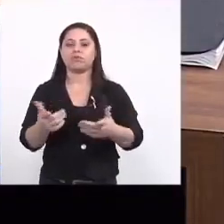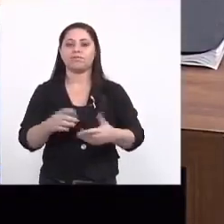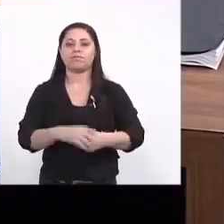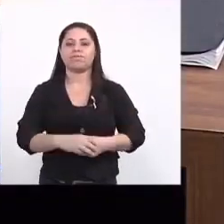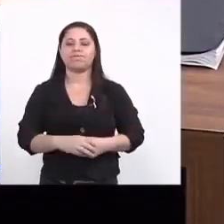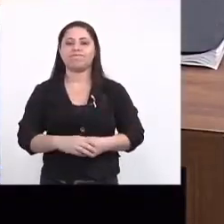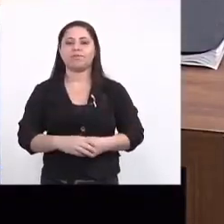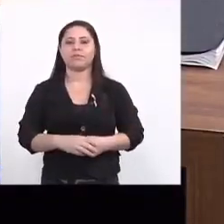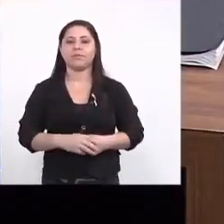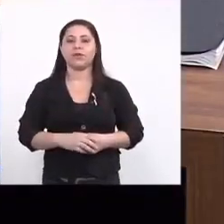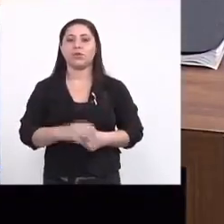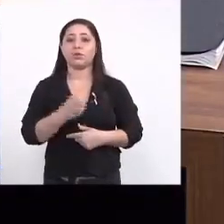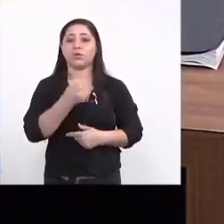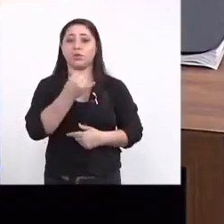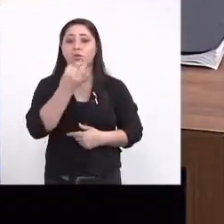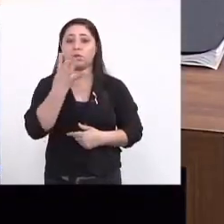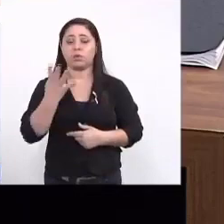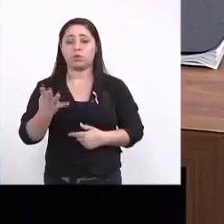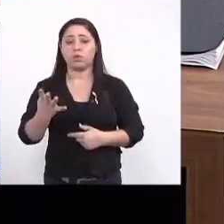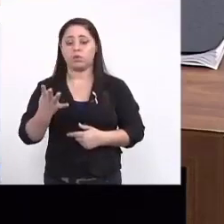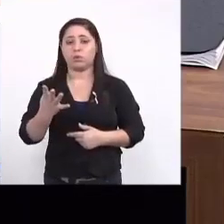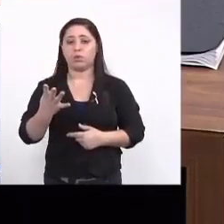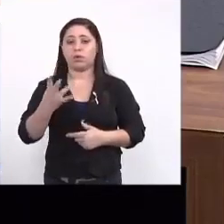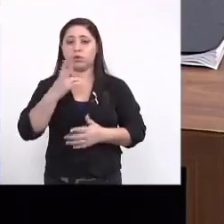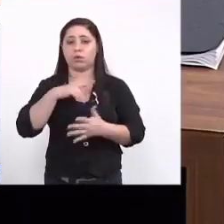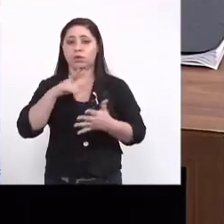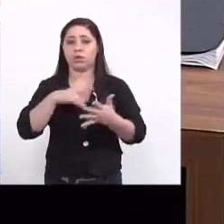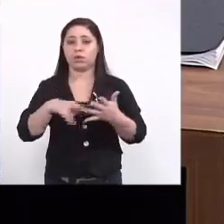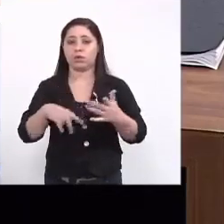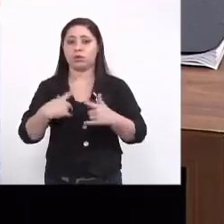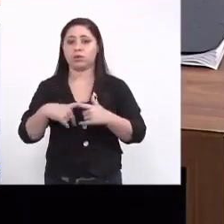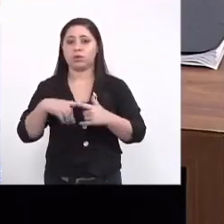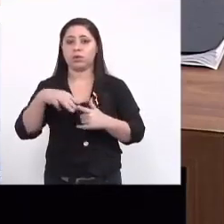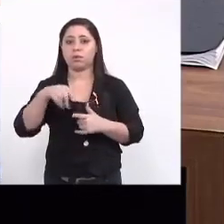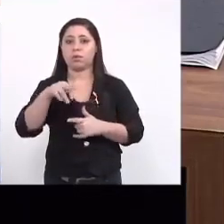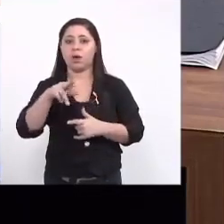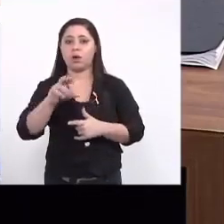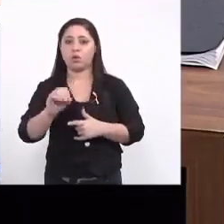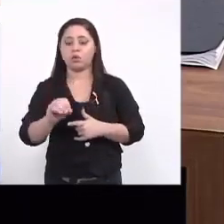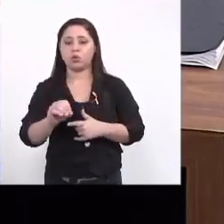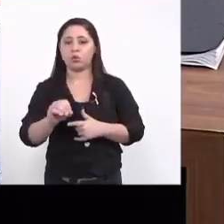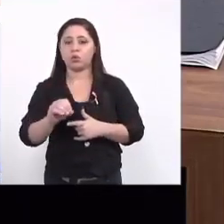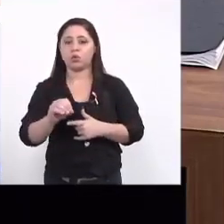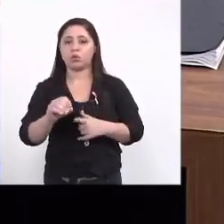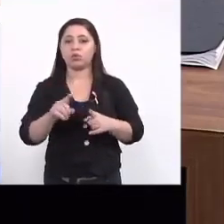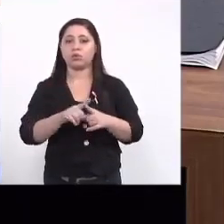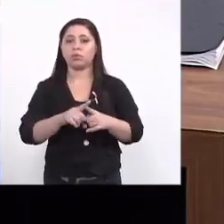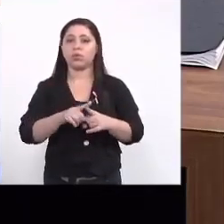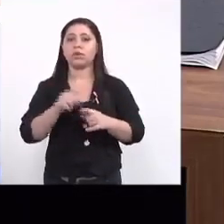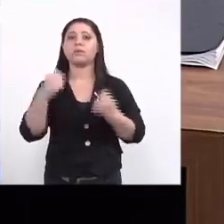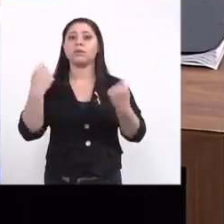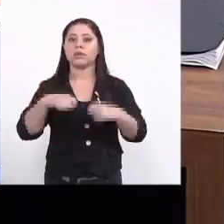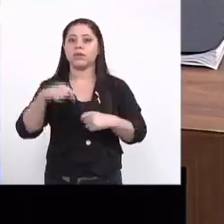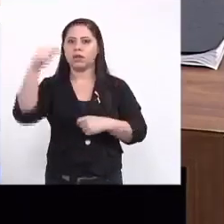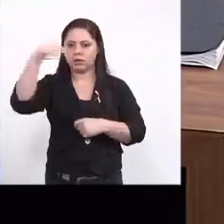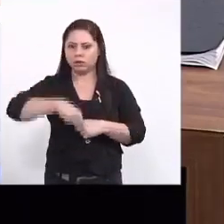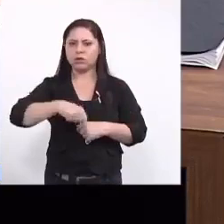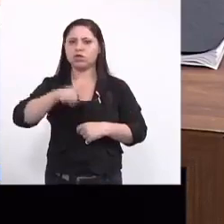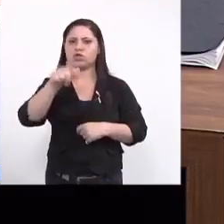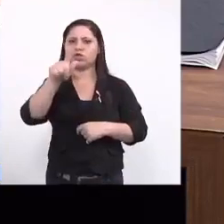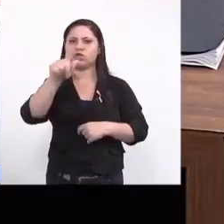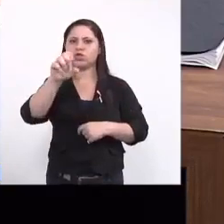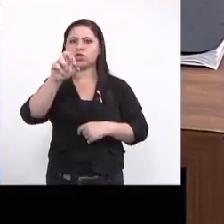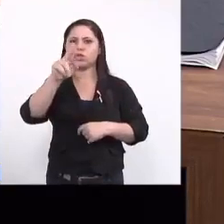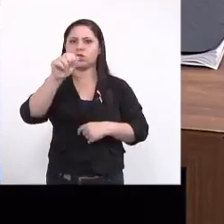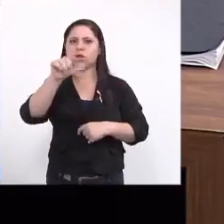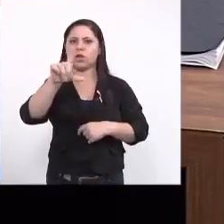Rafael leu porque o Mauro não veio porque senão o Mauro estaria tomando a pancada o Mauro ou mais precisamente quem teria que estar aqui era o Geraldo que